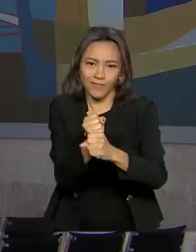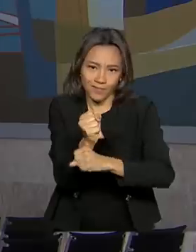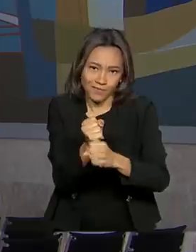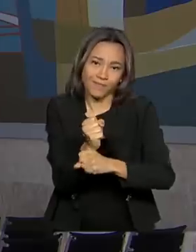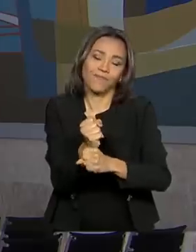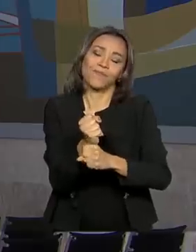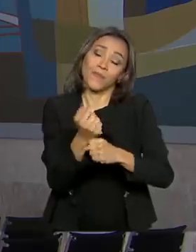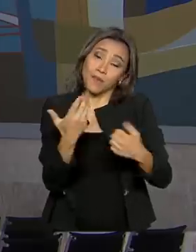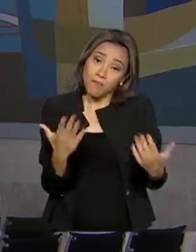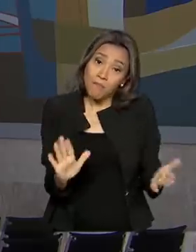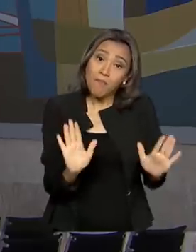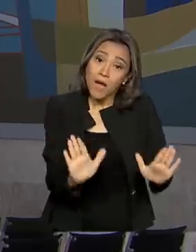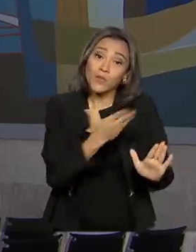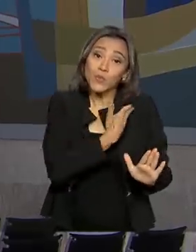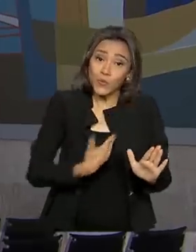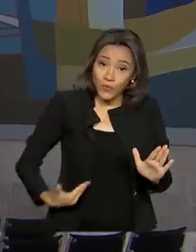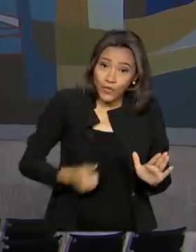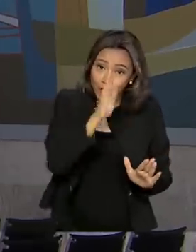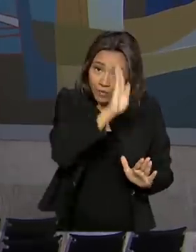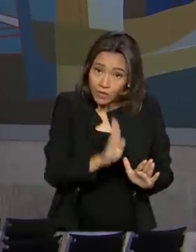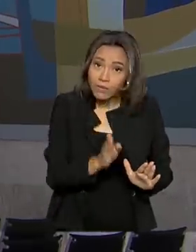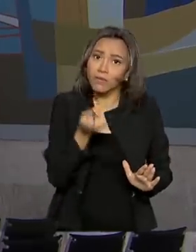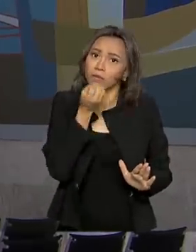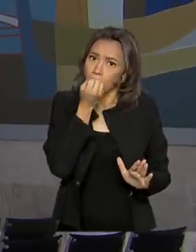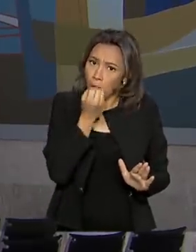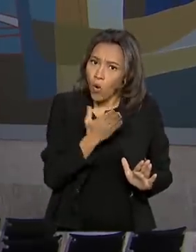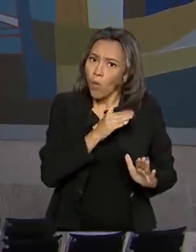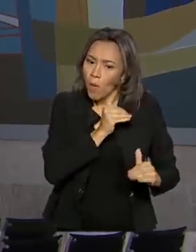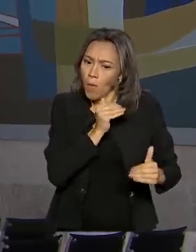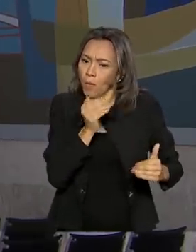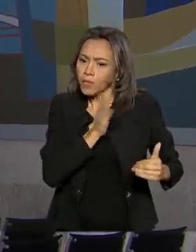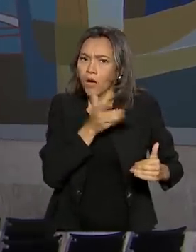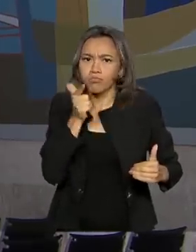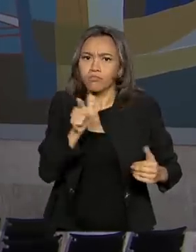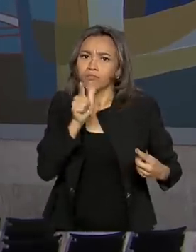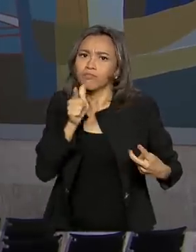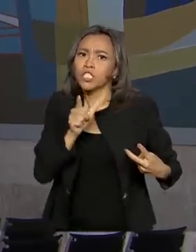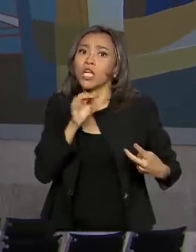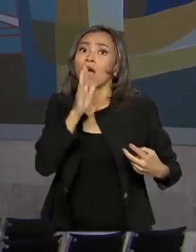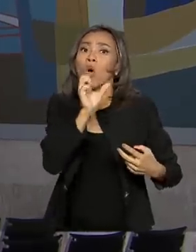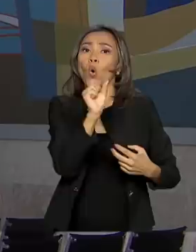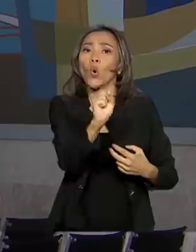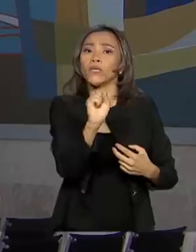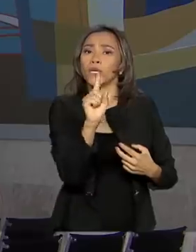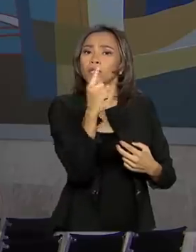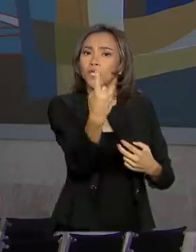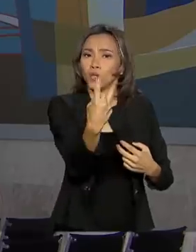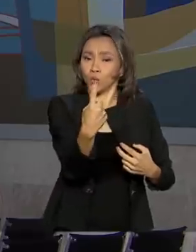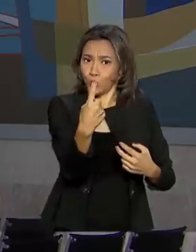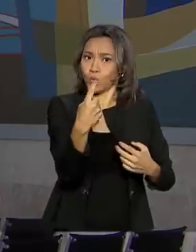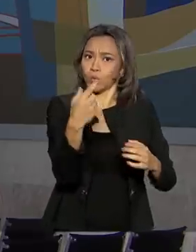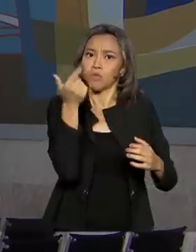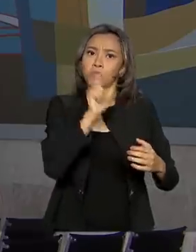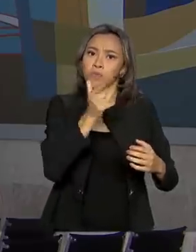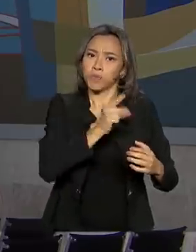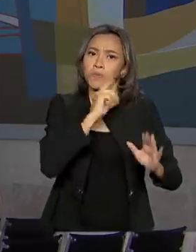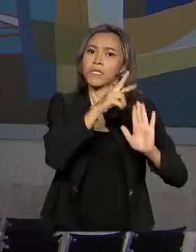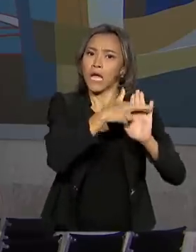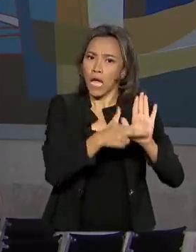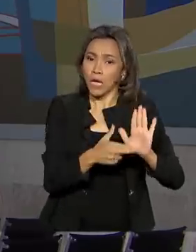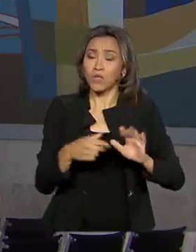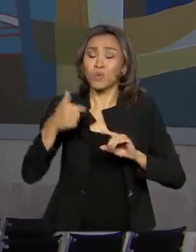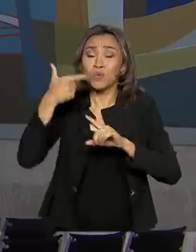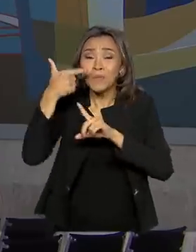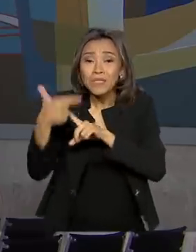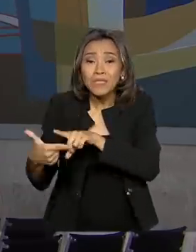Onyx, o governo está bem adiantado, porque já aderiu a 81 dos 254 instrumentos legais que foram